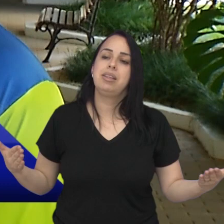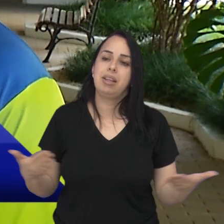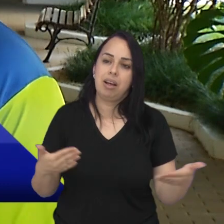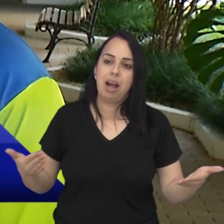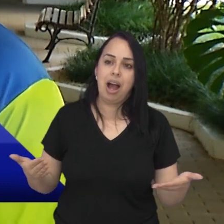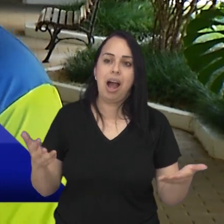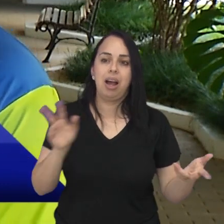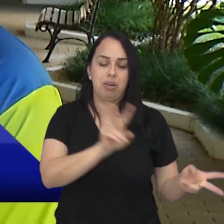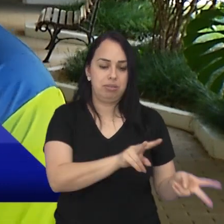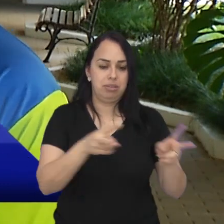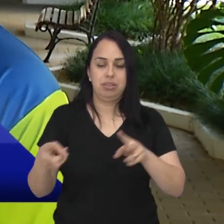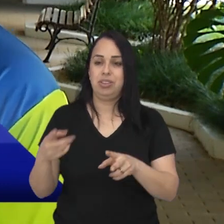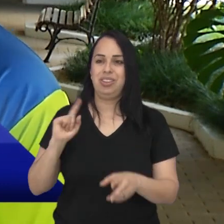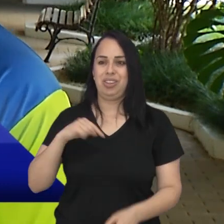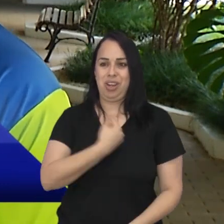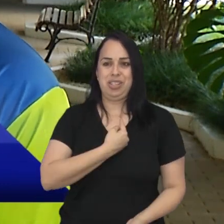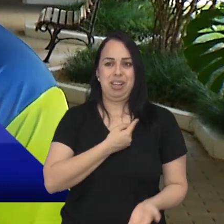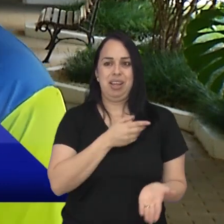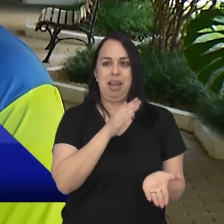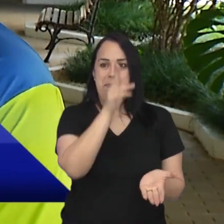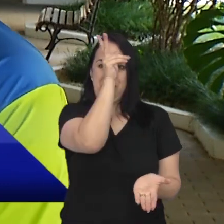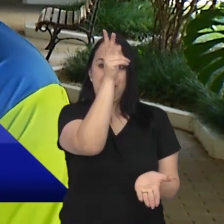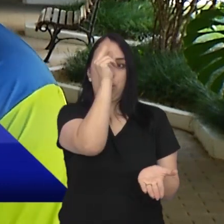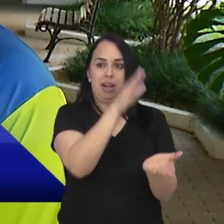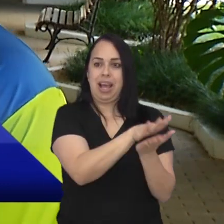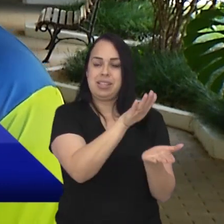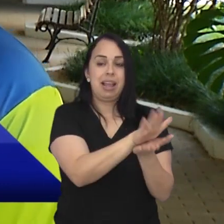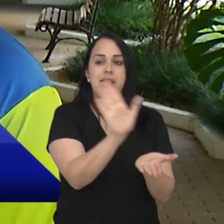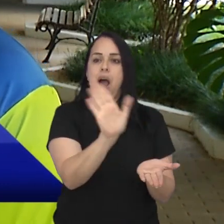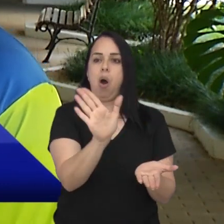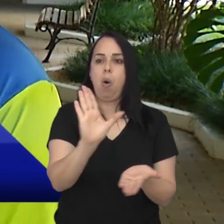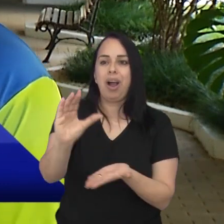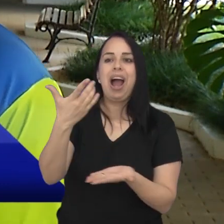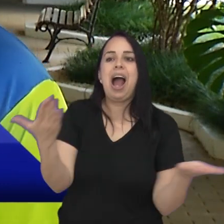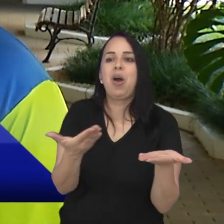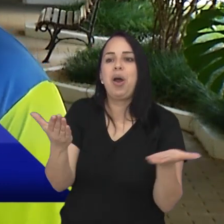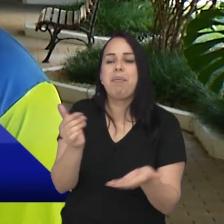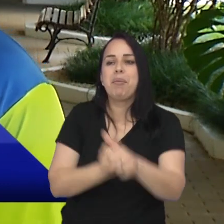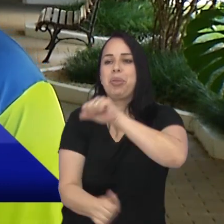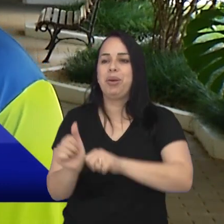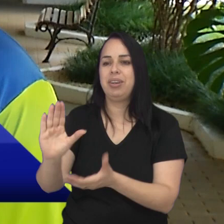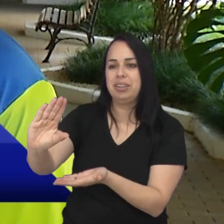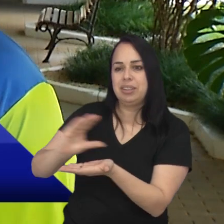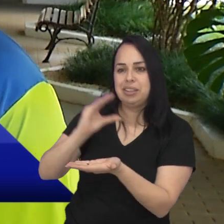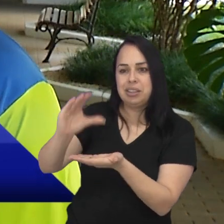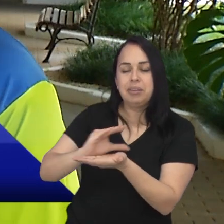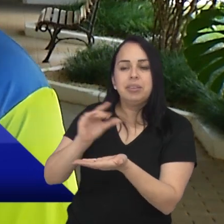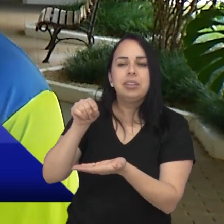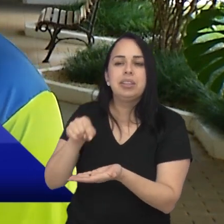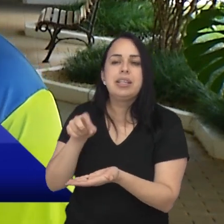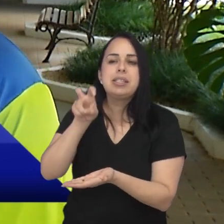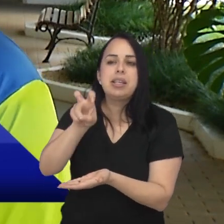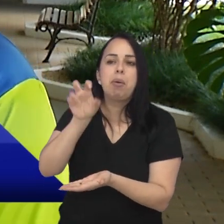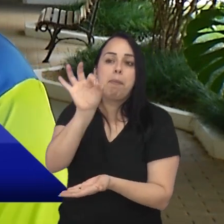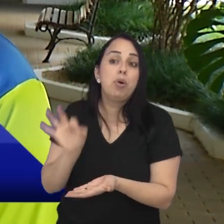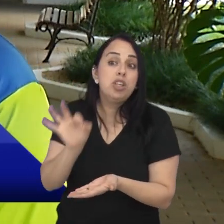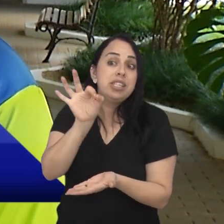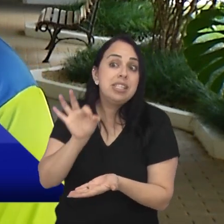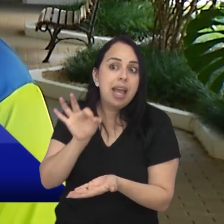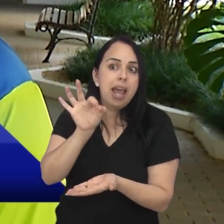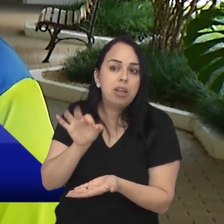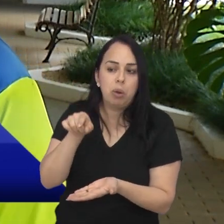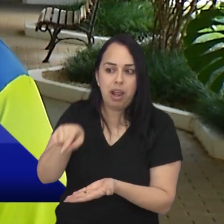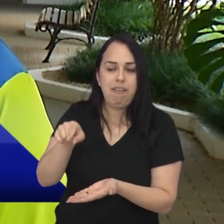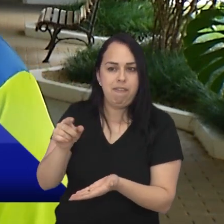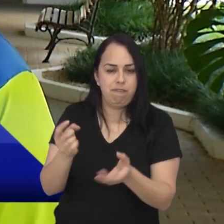concessão, nós vamos deixar de gastar e vamos passar a receber. Nós abrimos a concessão para receber no mínimo 5%